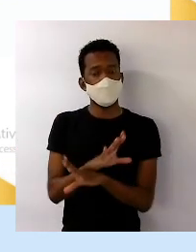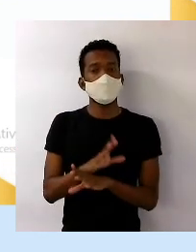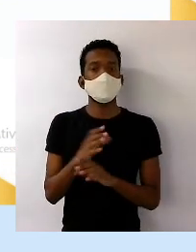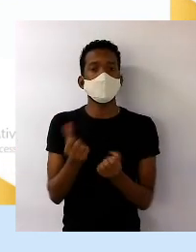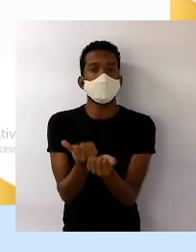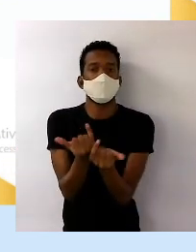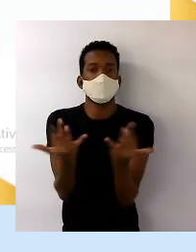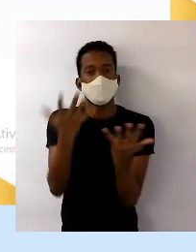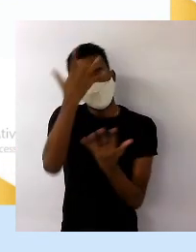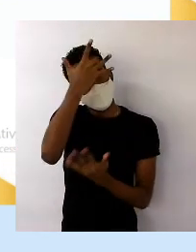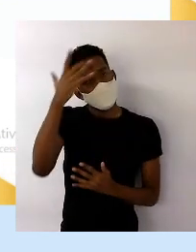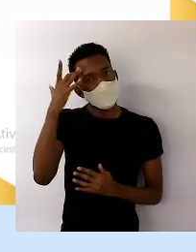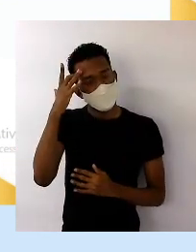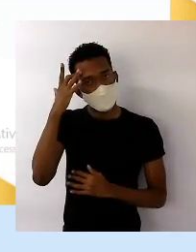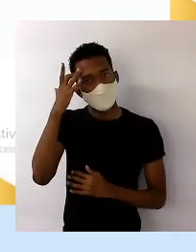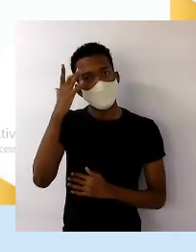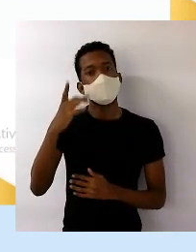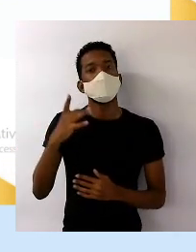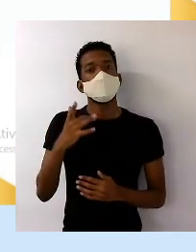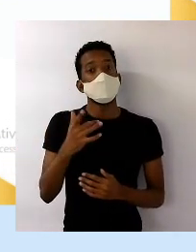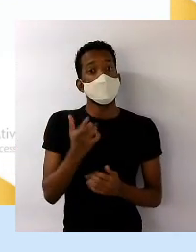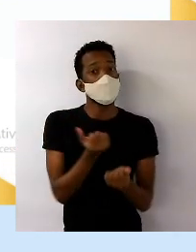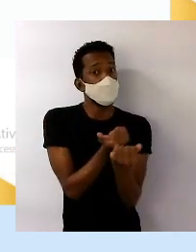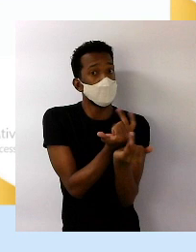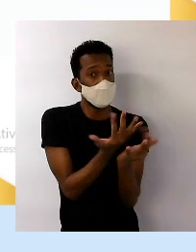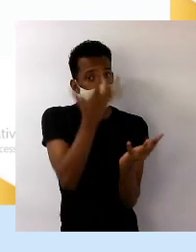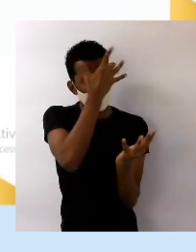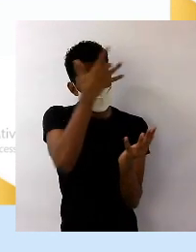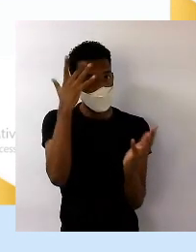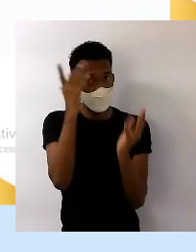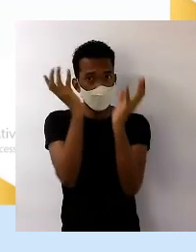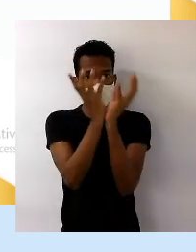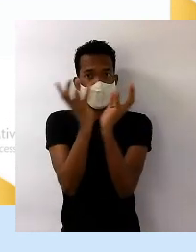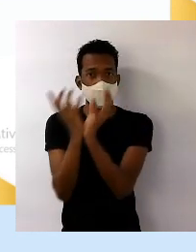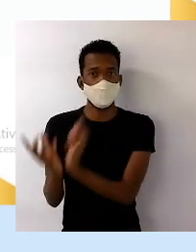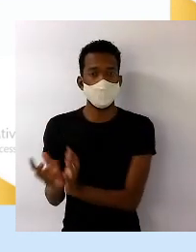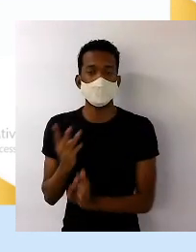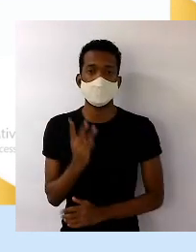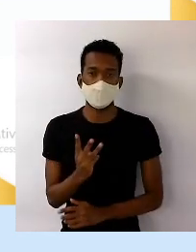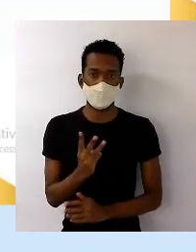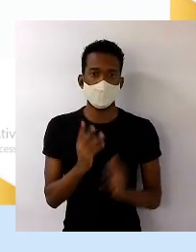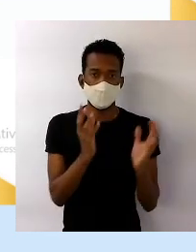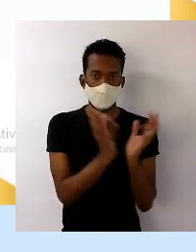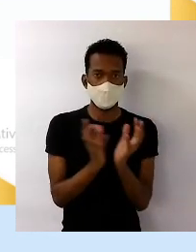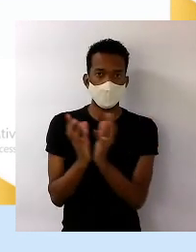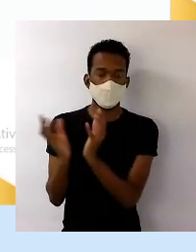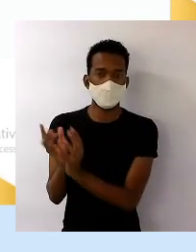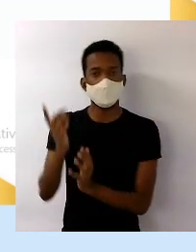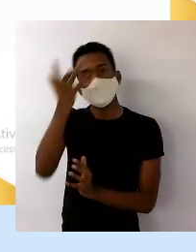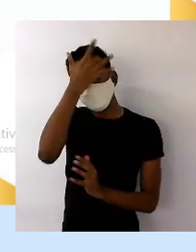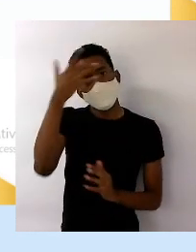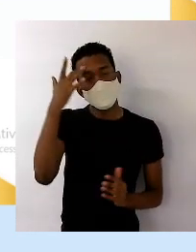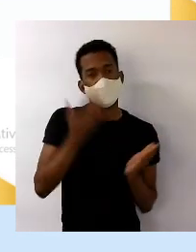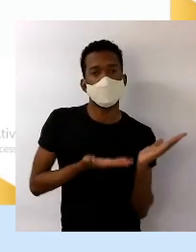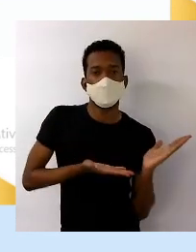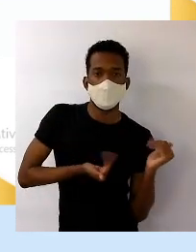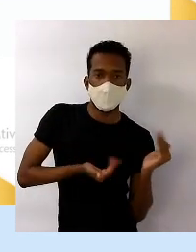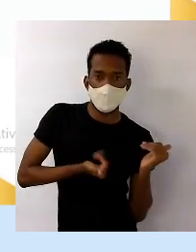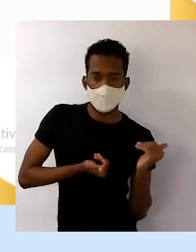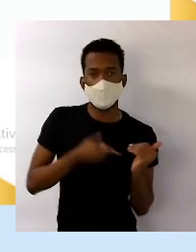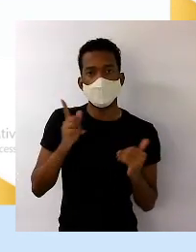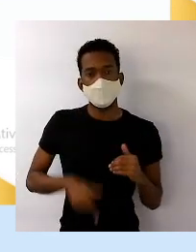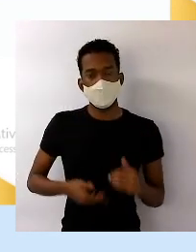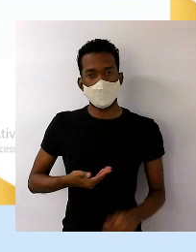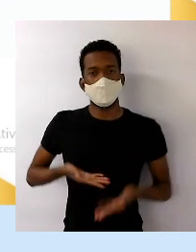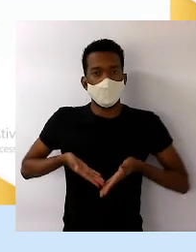pessoas. Aí a gente divide em três classes. As pessoas jovens, que é aquela pessoa que vem do